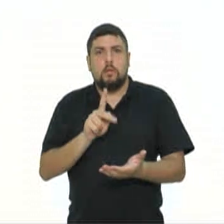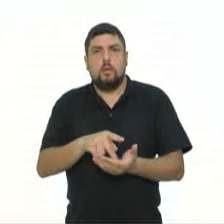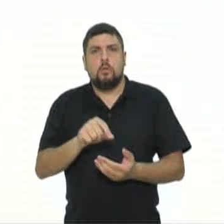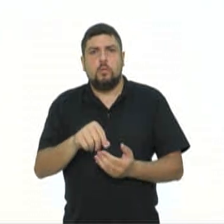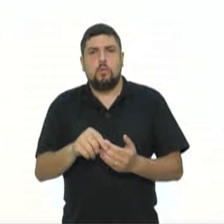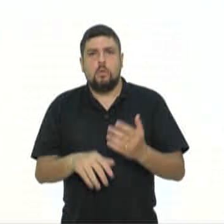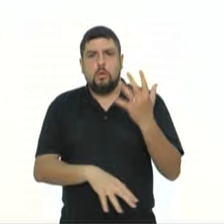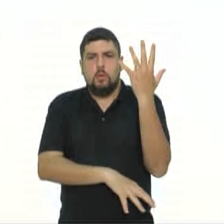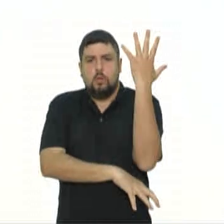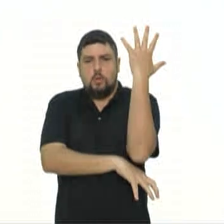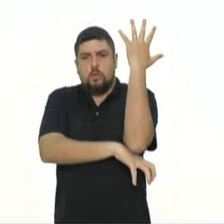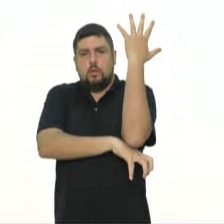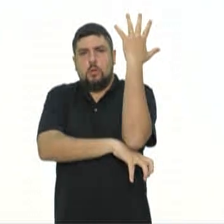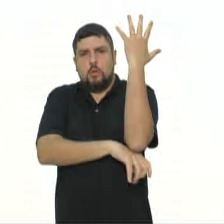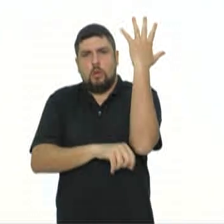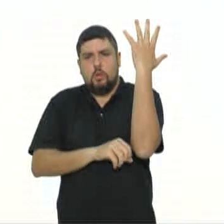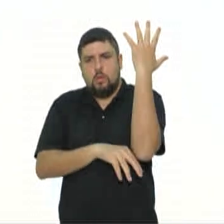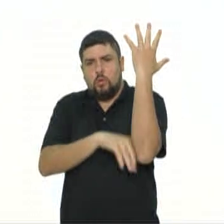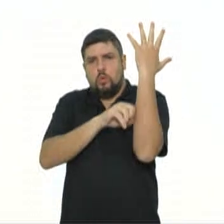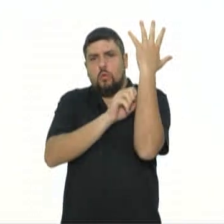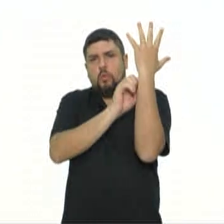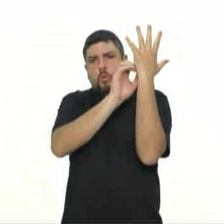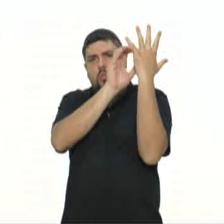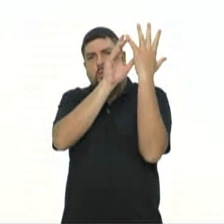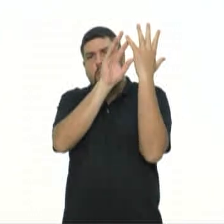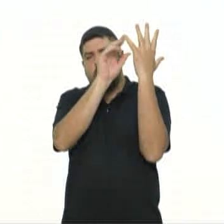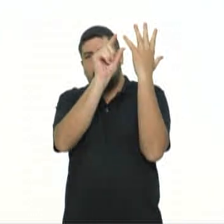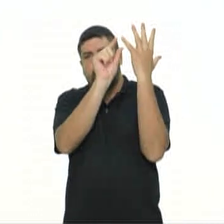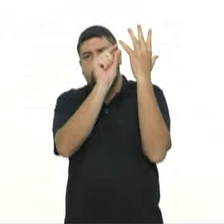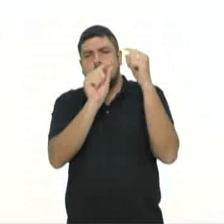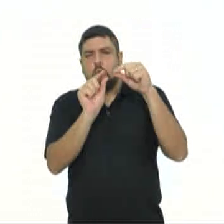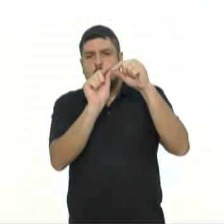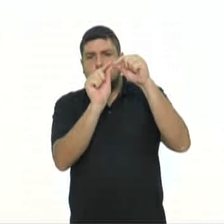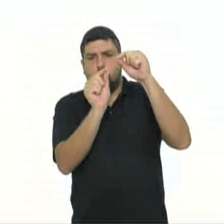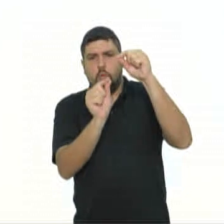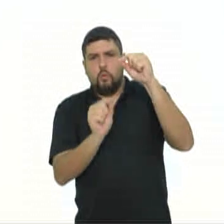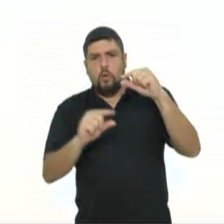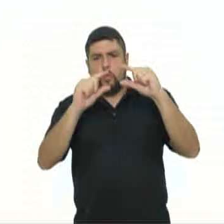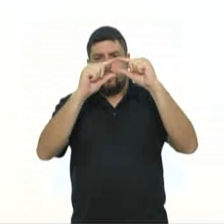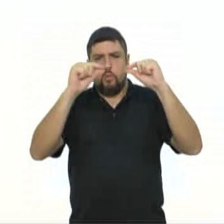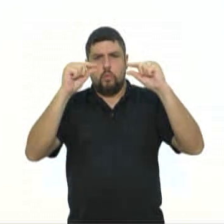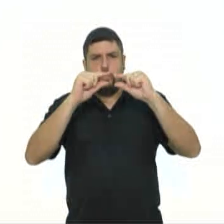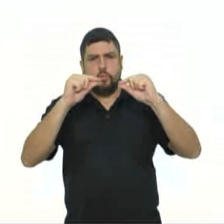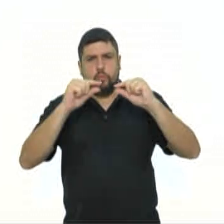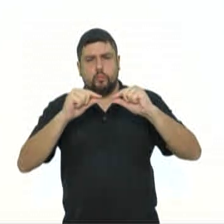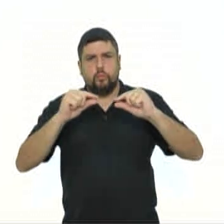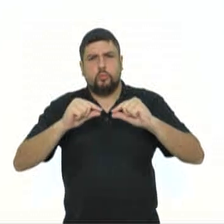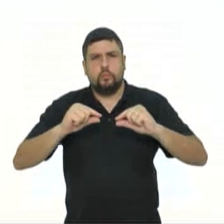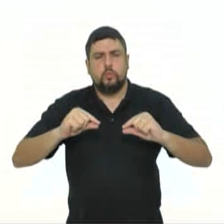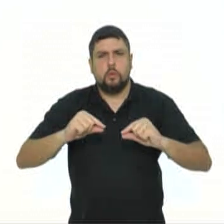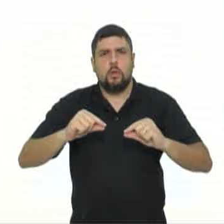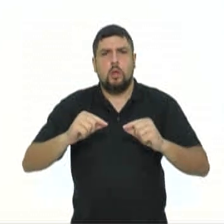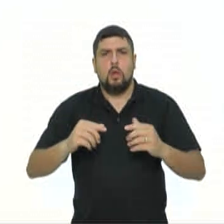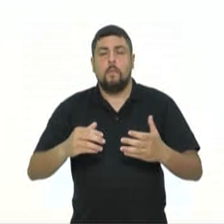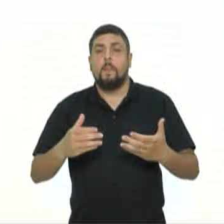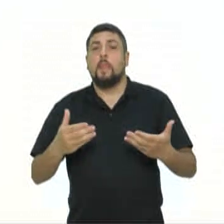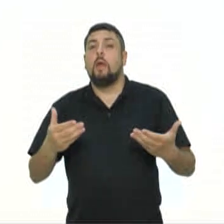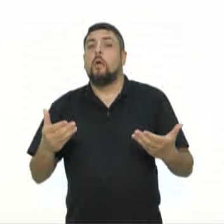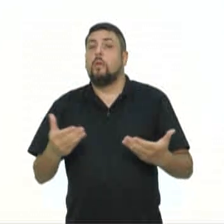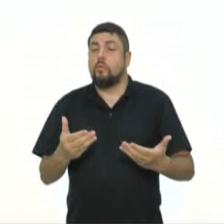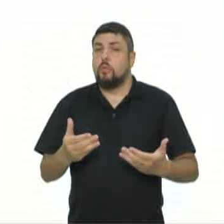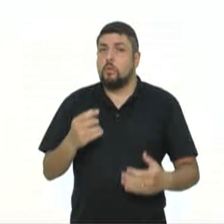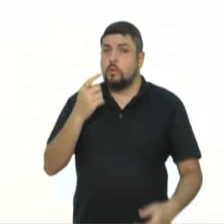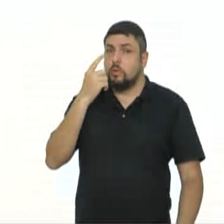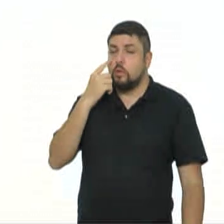se ergue suportando as folhas. Esse tronco é cortado em vasos, placas ou desfibrado. Hoje, o chaxim com valor comercial